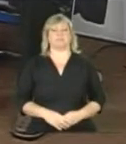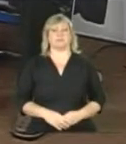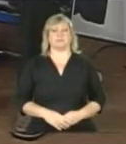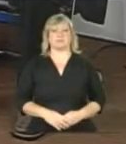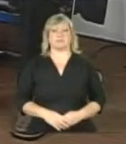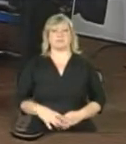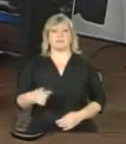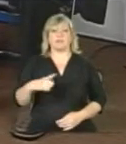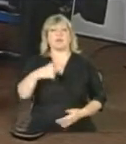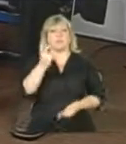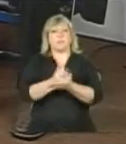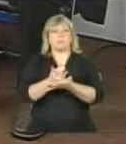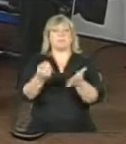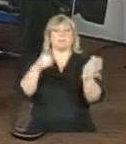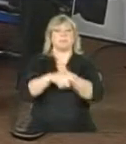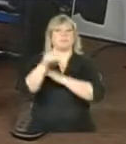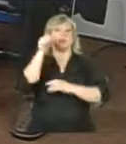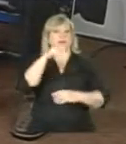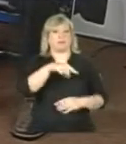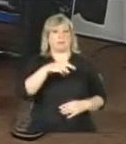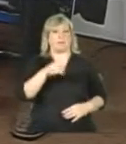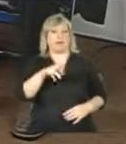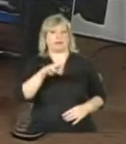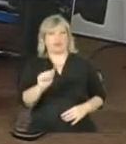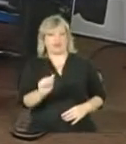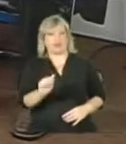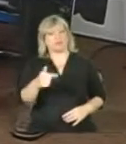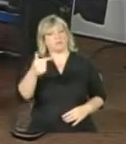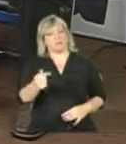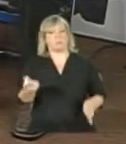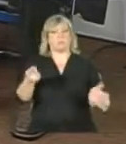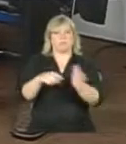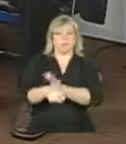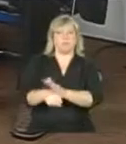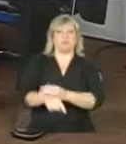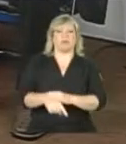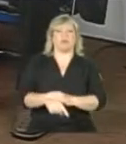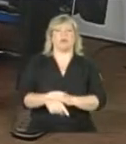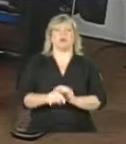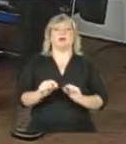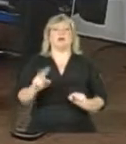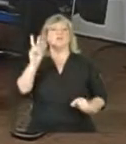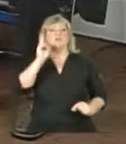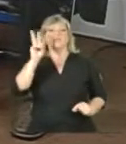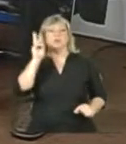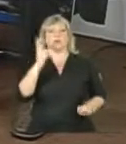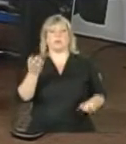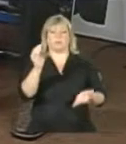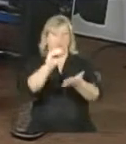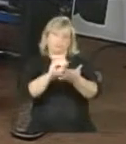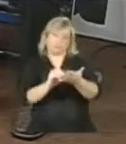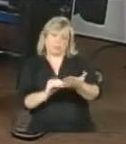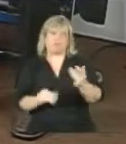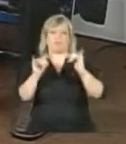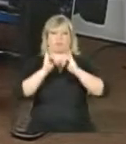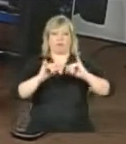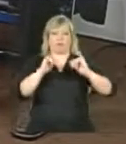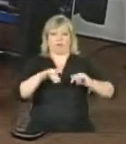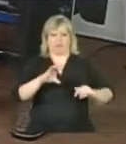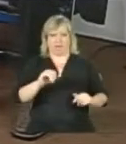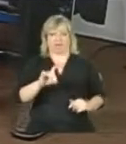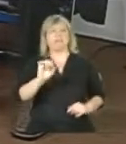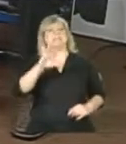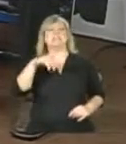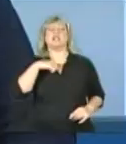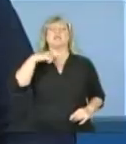a mesma pergunta da Maria Socorro, tá? Uma segunda parte. Ao preencher a informação relacionada à declaração de renda no cadastro, se houver